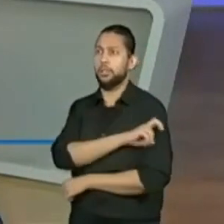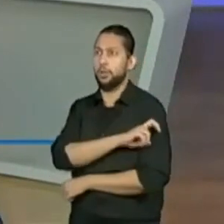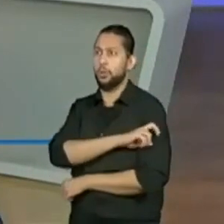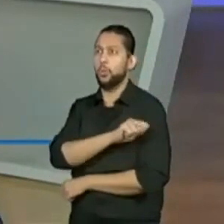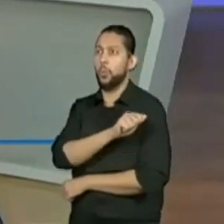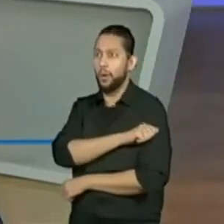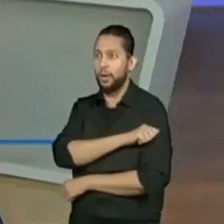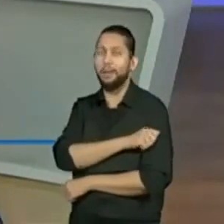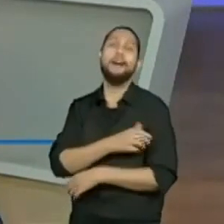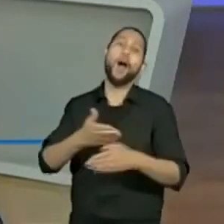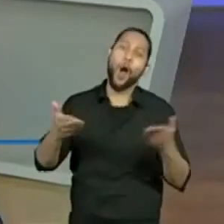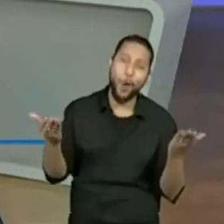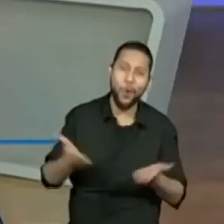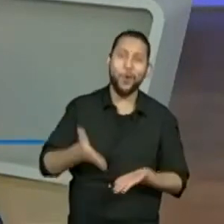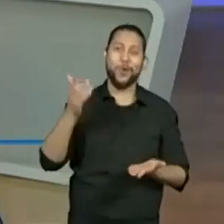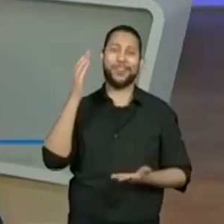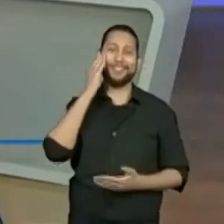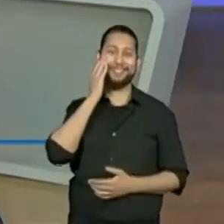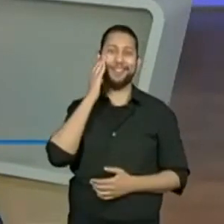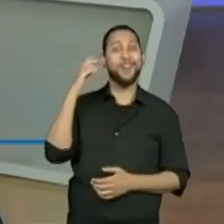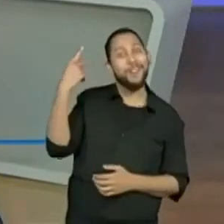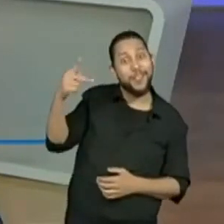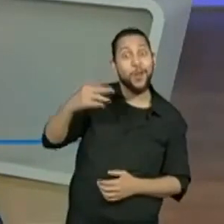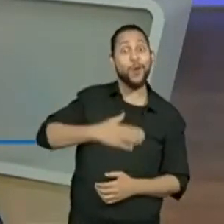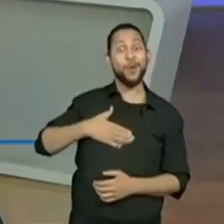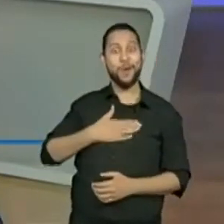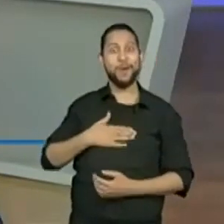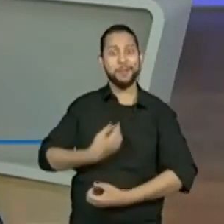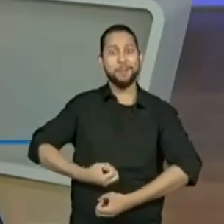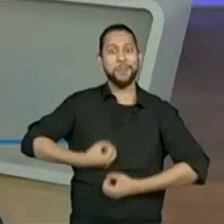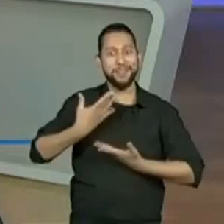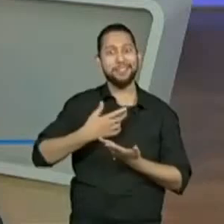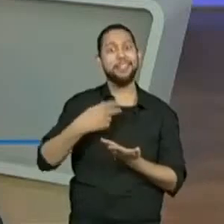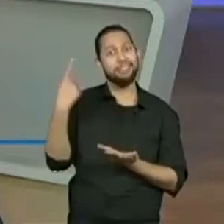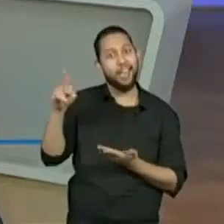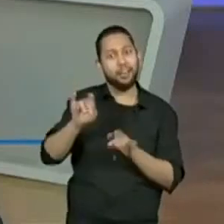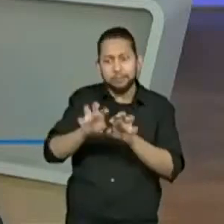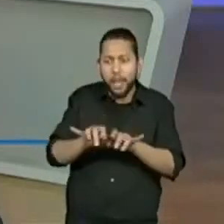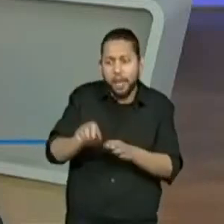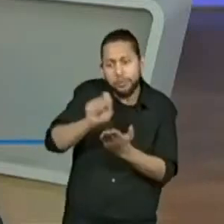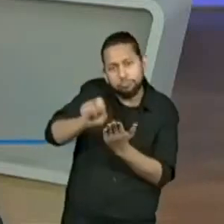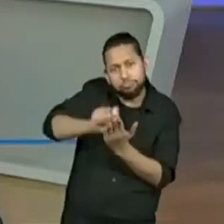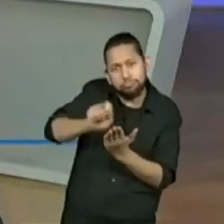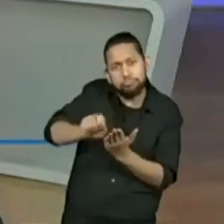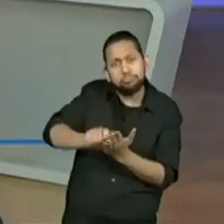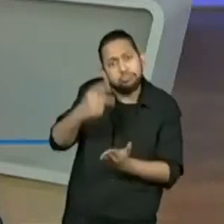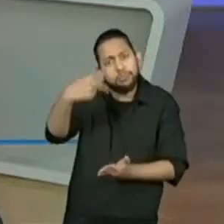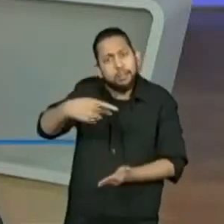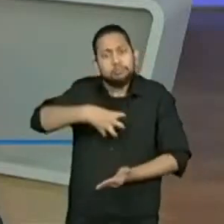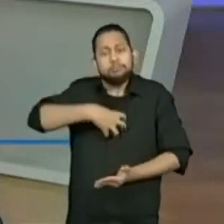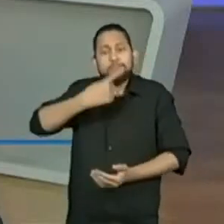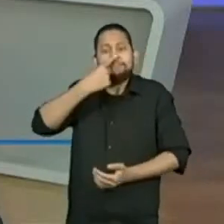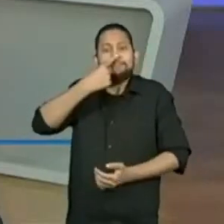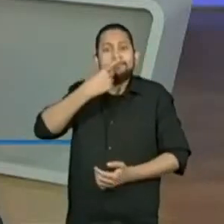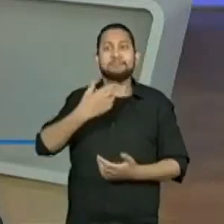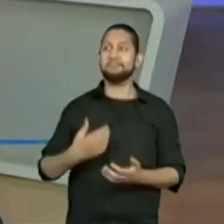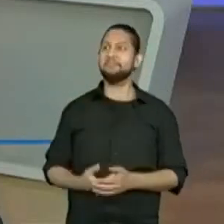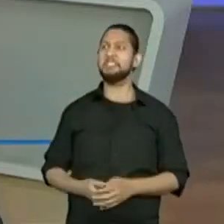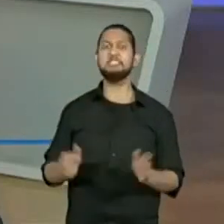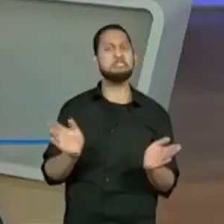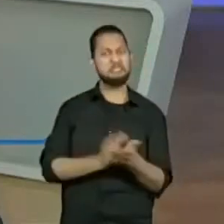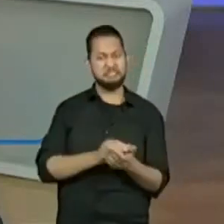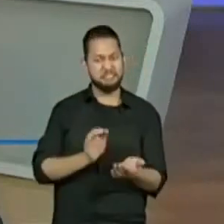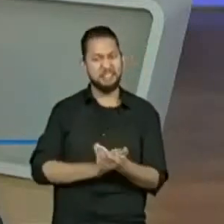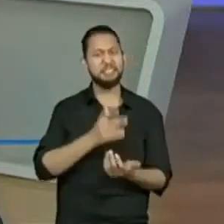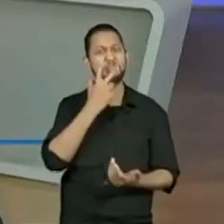agora entendeu que ela gosta de escrever poema de verdade. O despertar dos sentimentos. Nossa, gente, está todo mundo